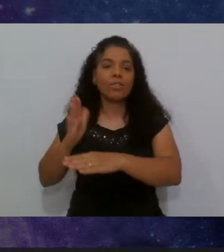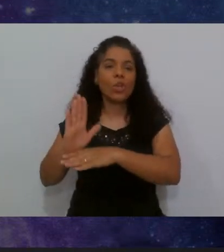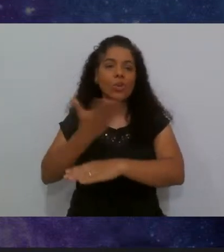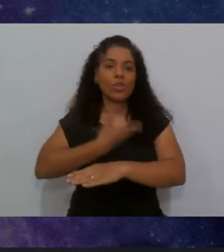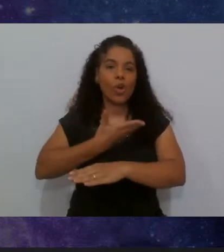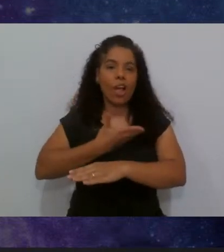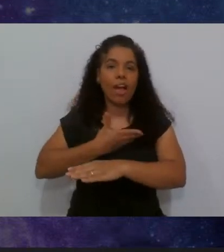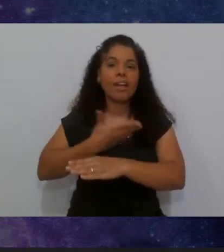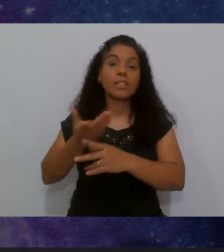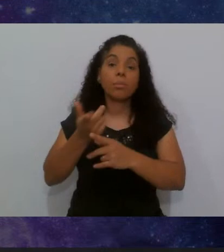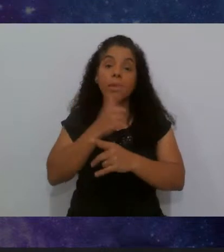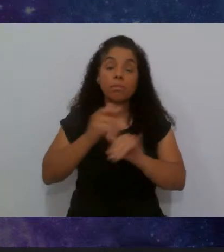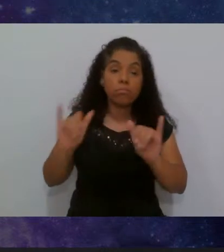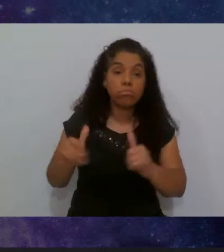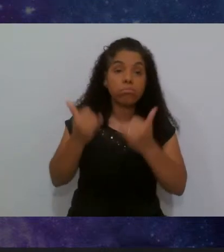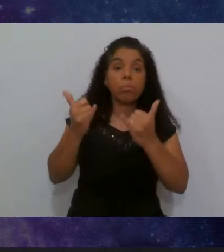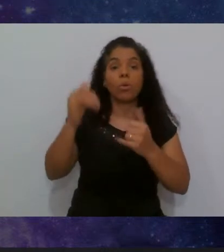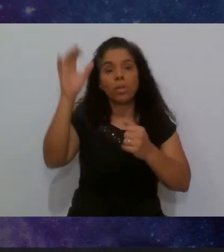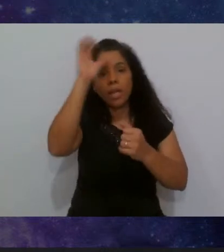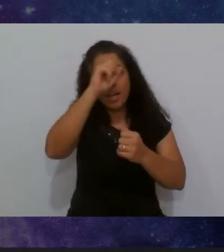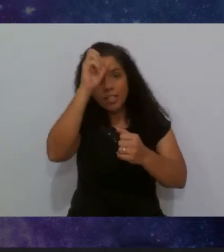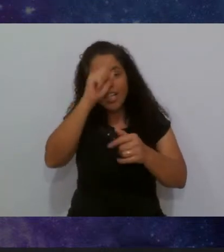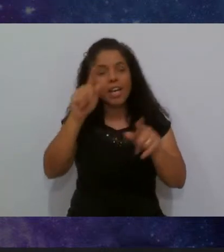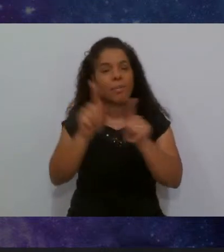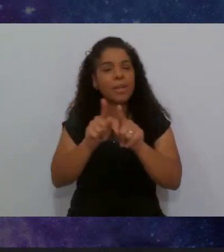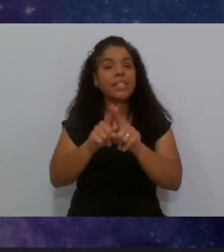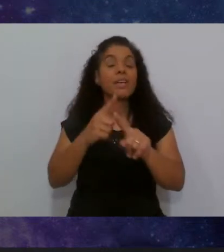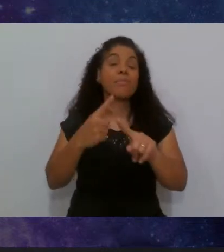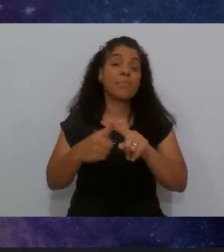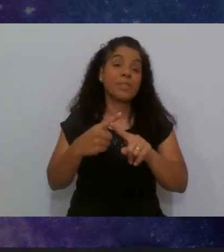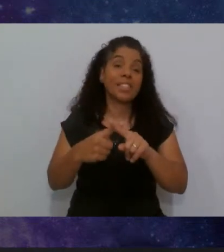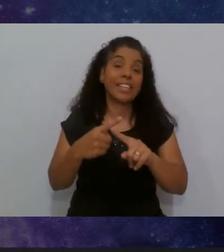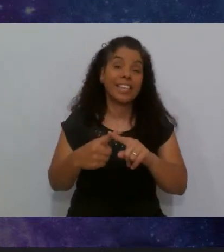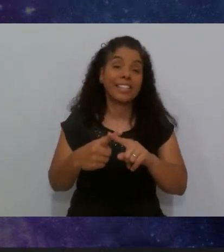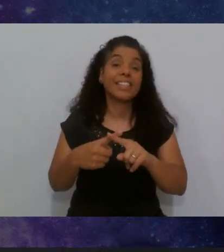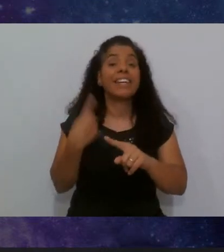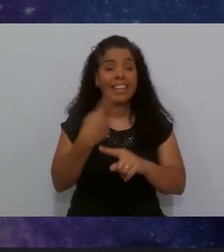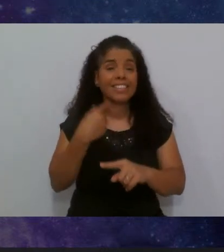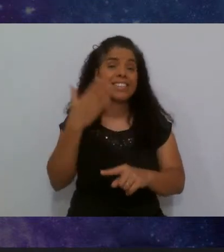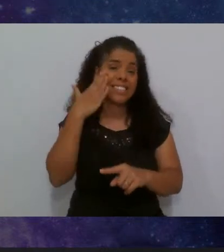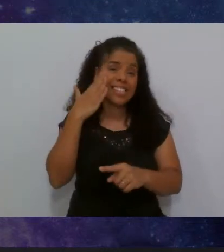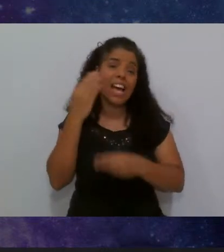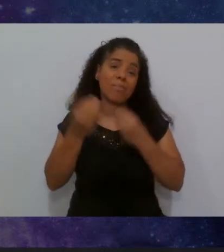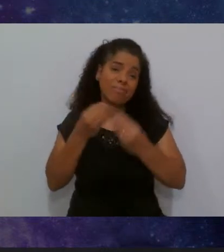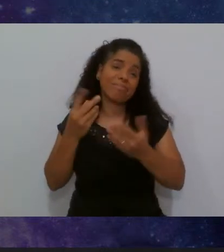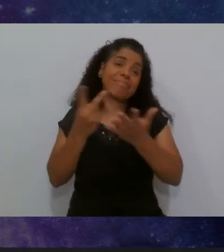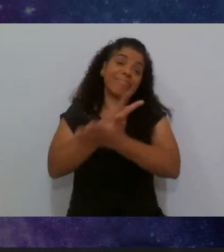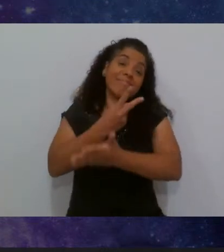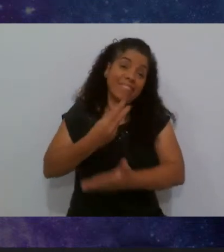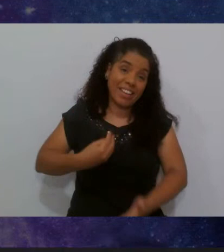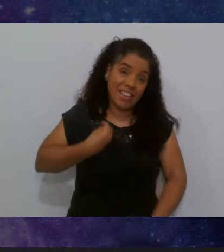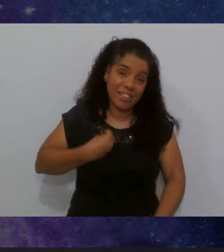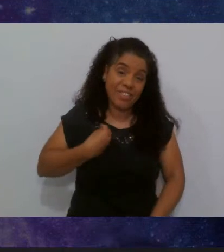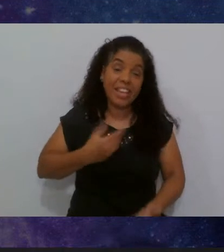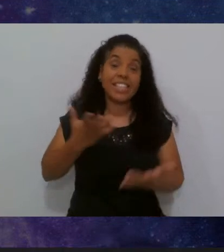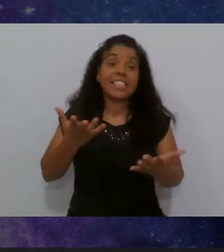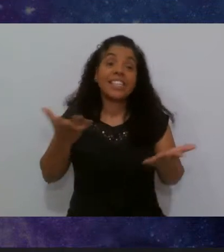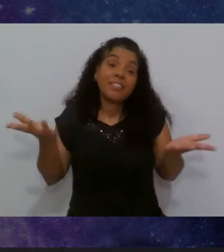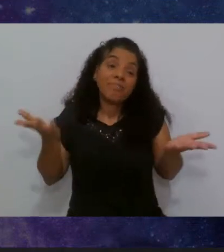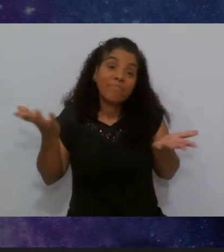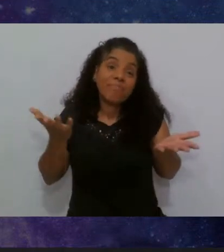possam ter a oportunidade de aprender, porque a gente sabe como é a vida, e se de uma hora para outra você